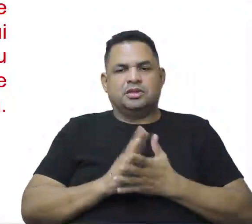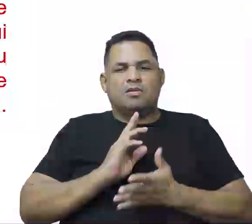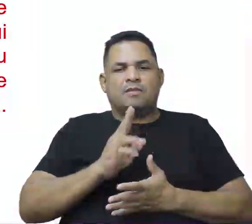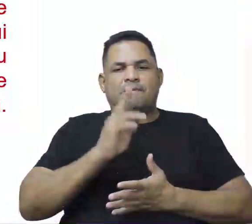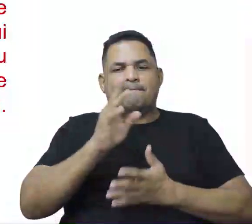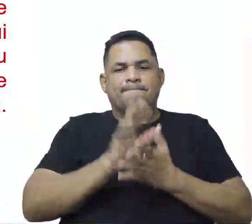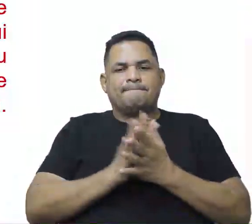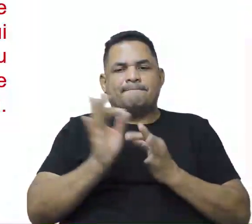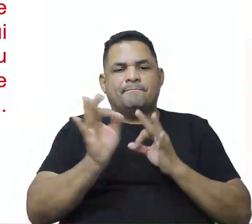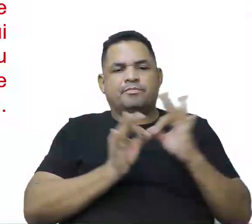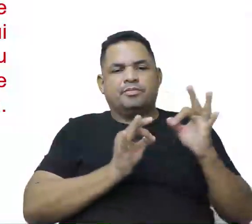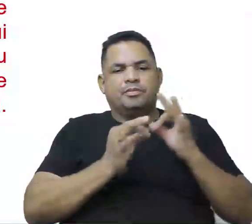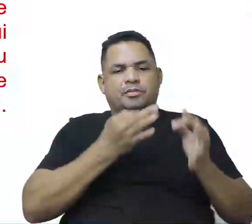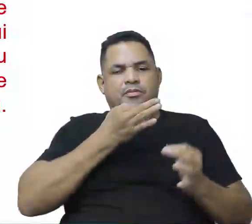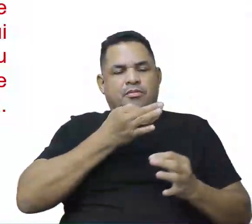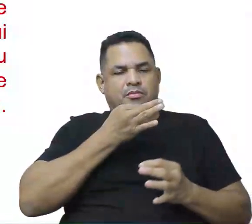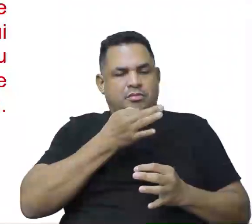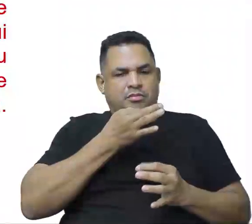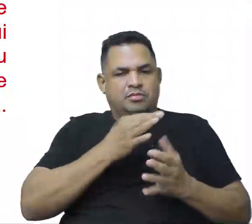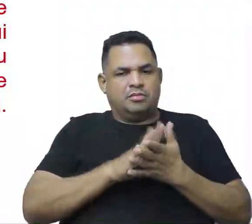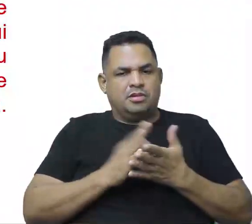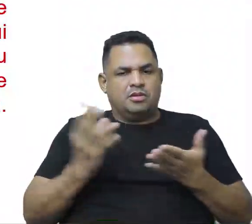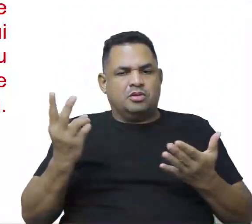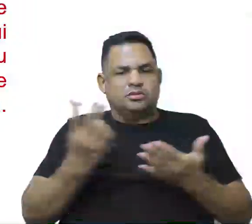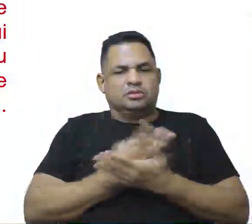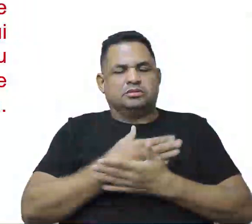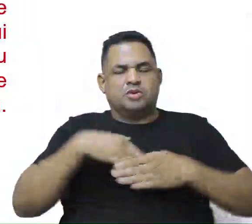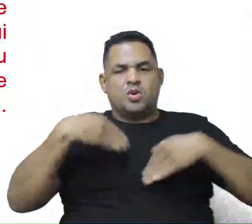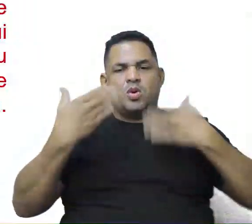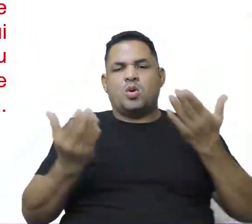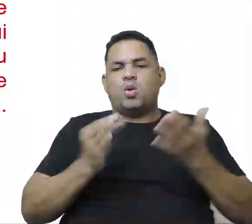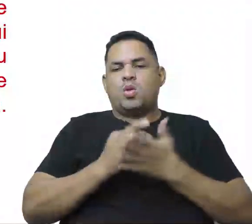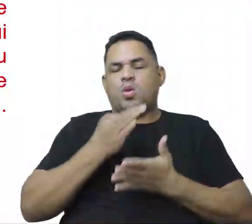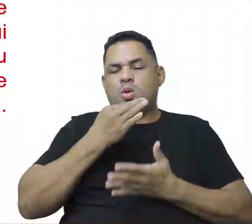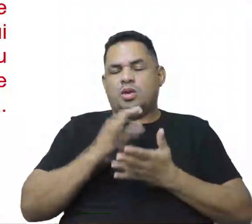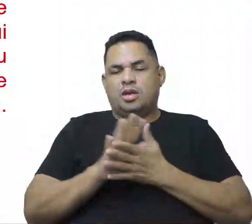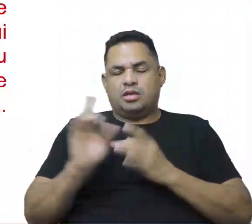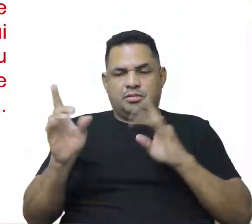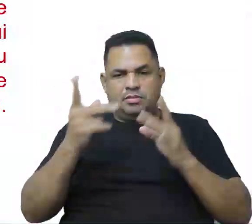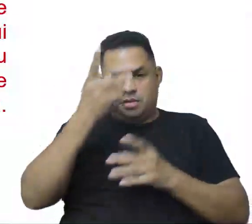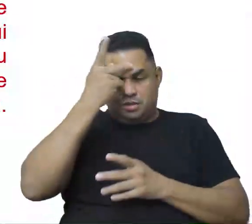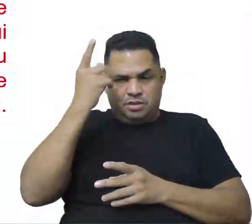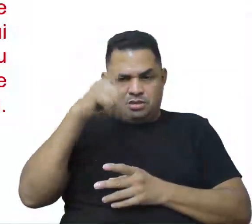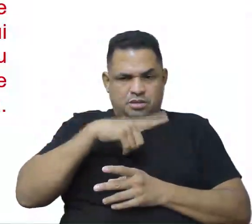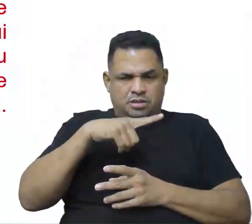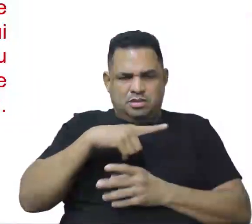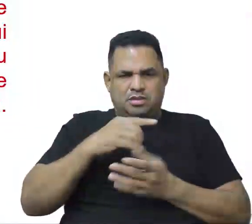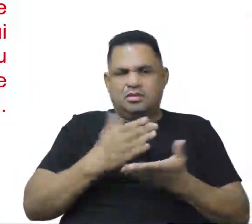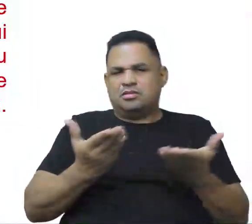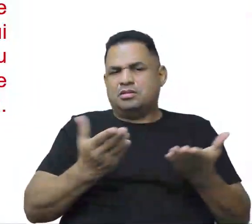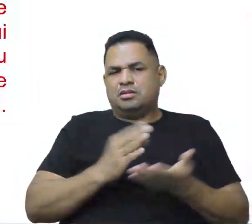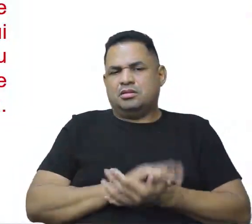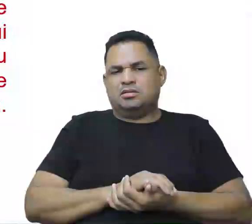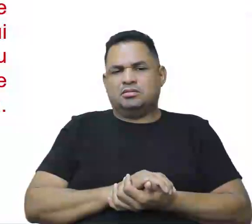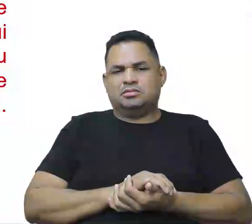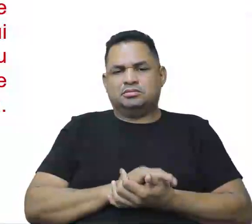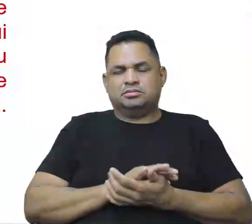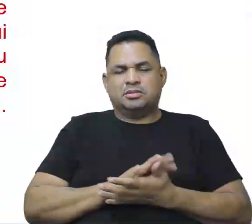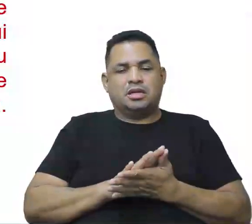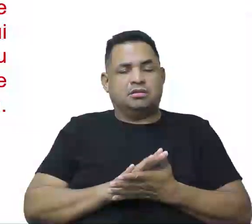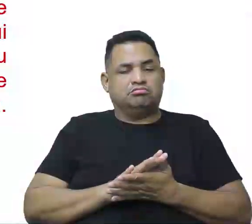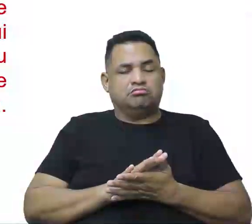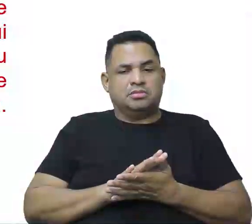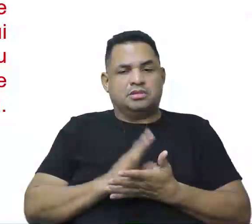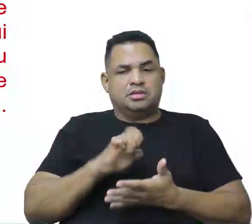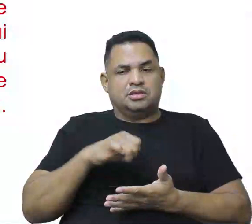processo de formação de opinião ocorre quando a opinião que cada um possui como coisa exclusiva e genuína é induzida